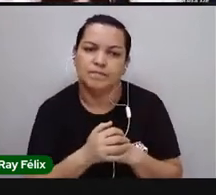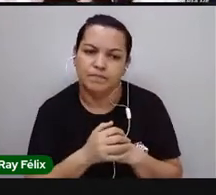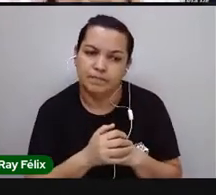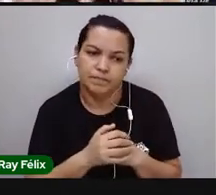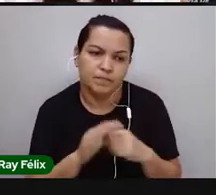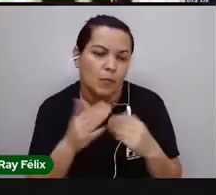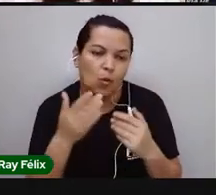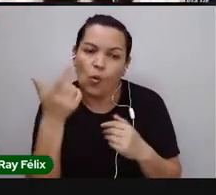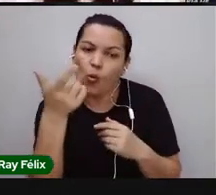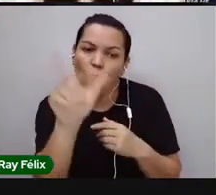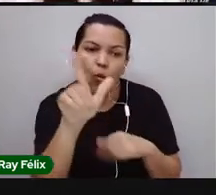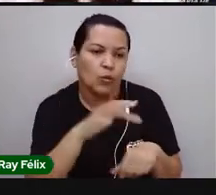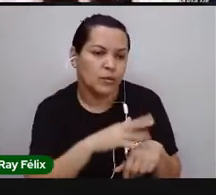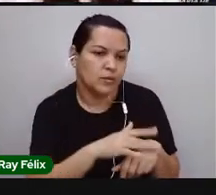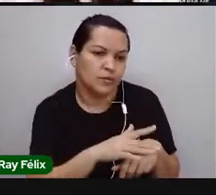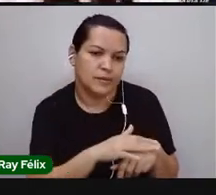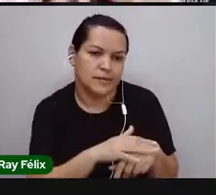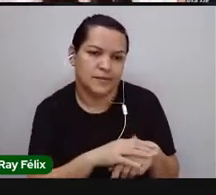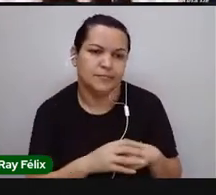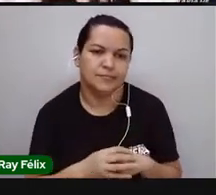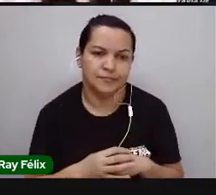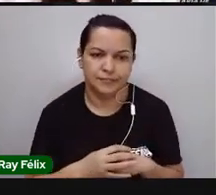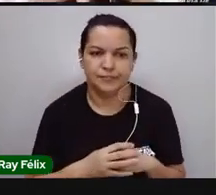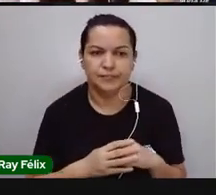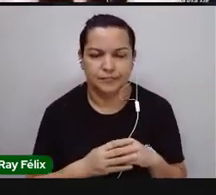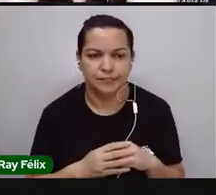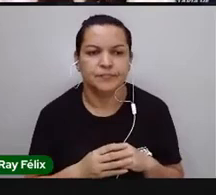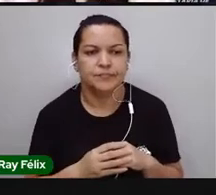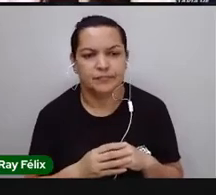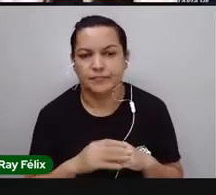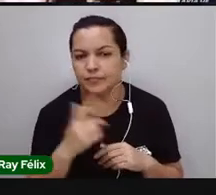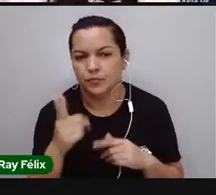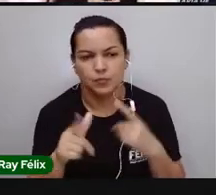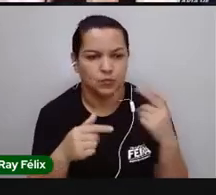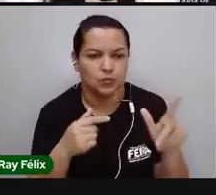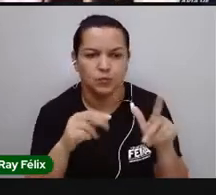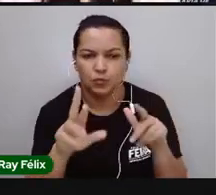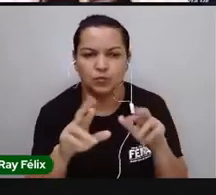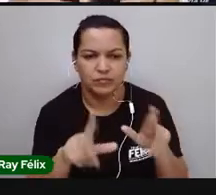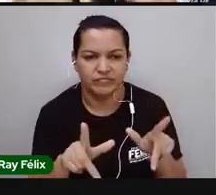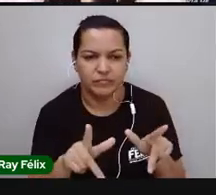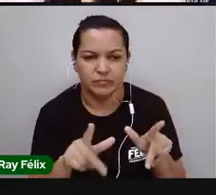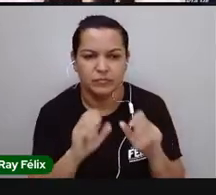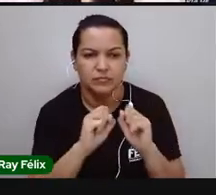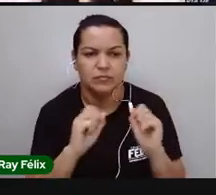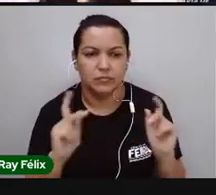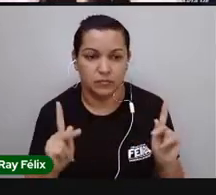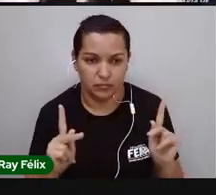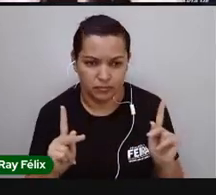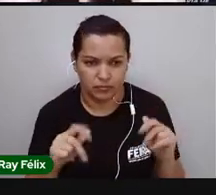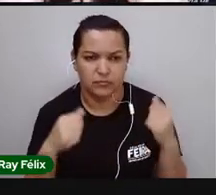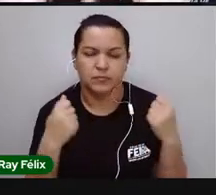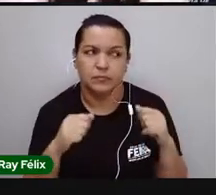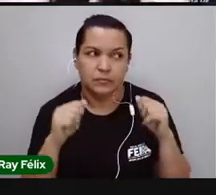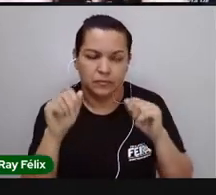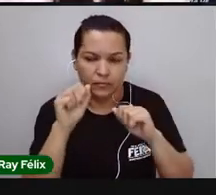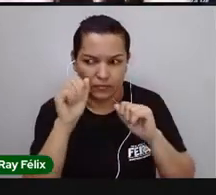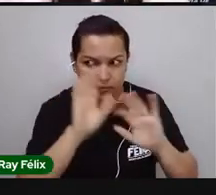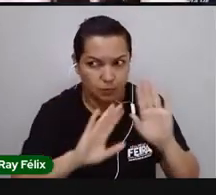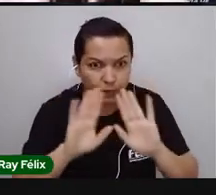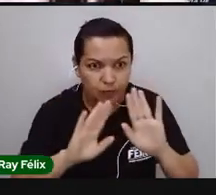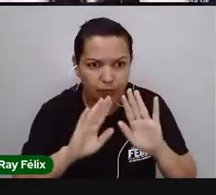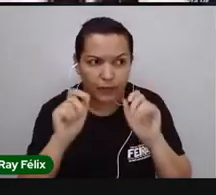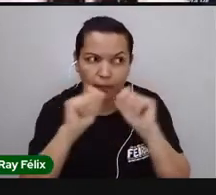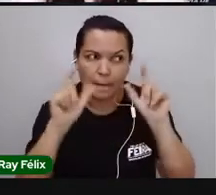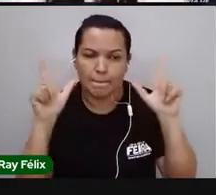ou então por algum outro vírus, algum outro micro-organismo, ok? Então precisamos desses cuidados, desses